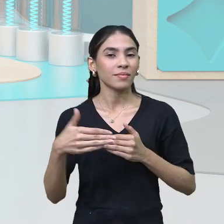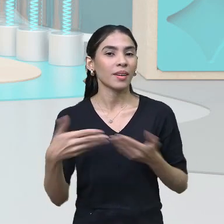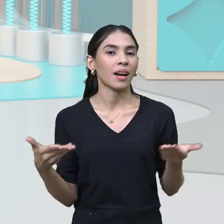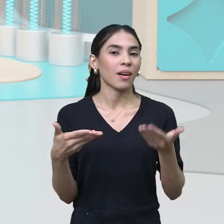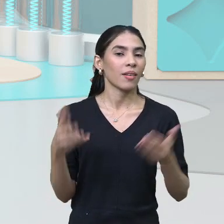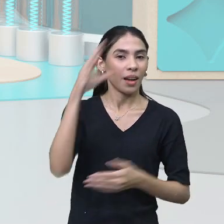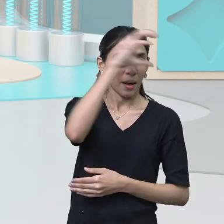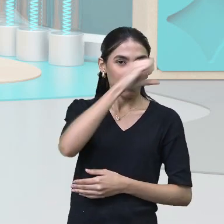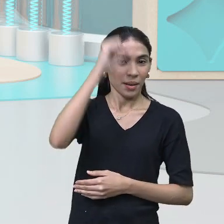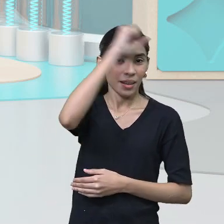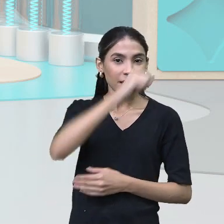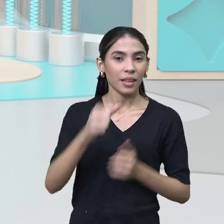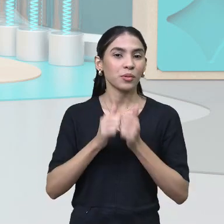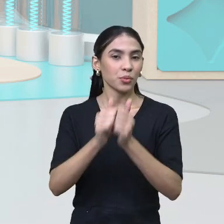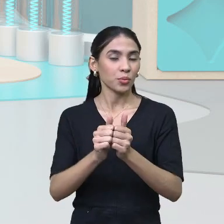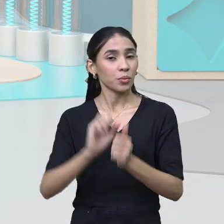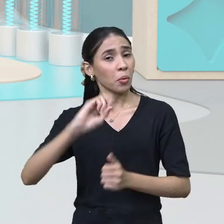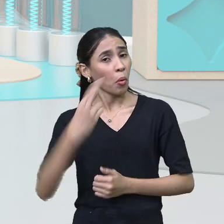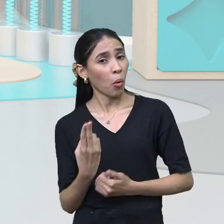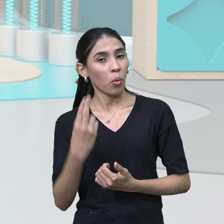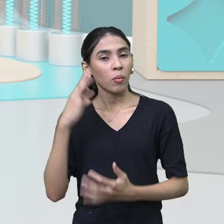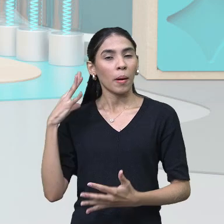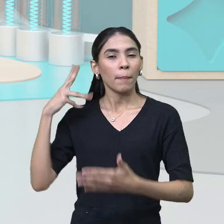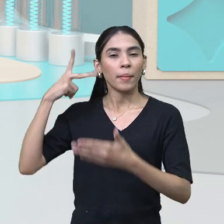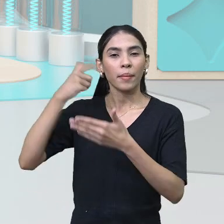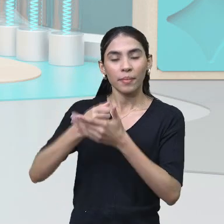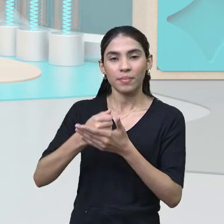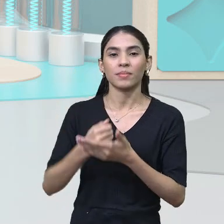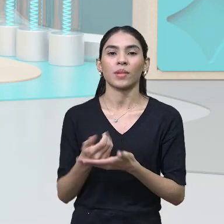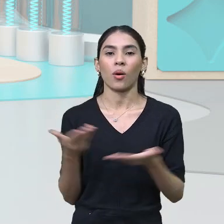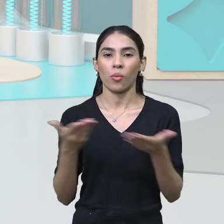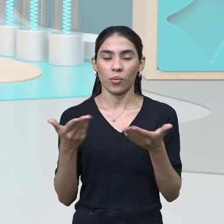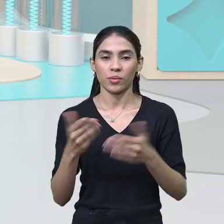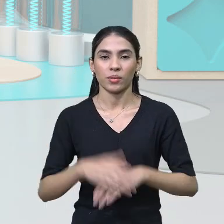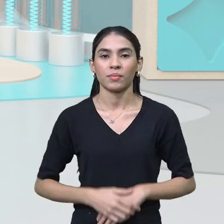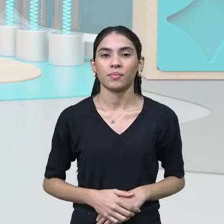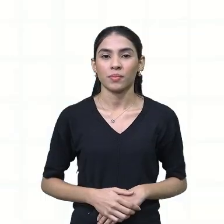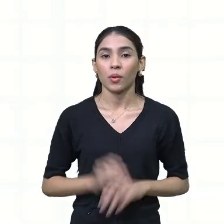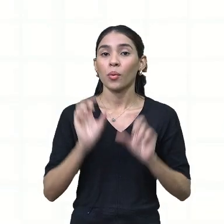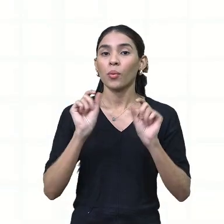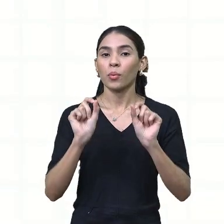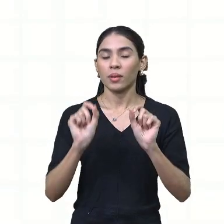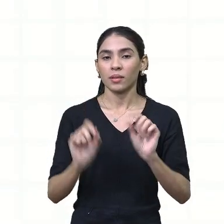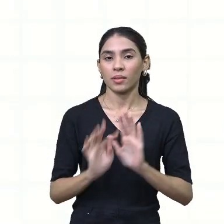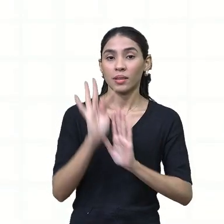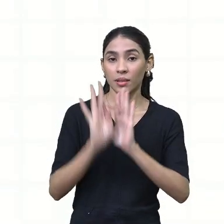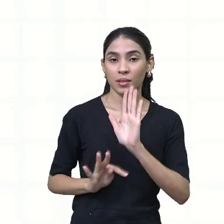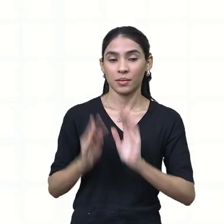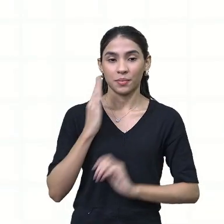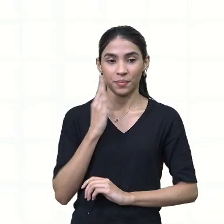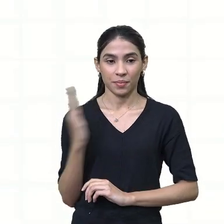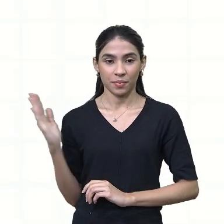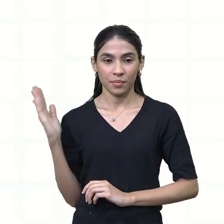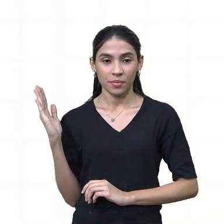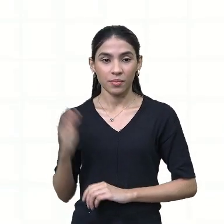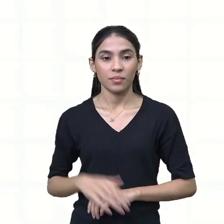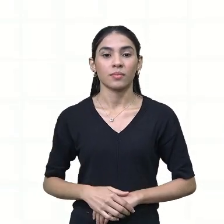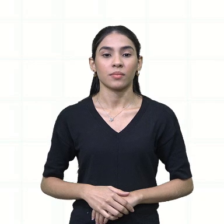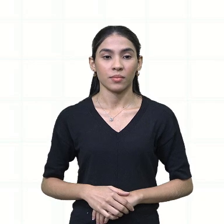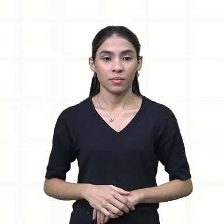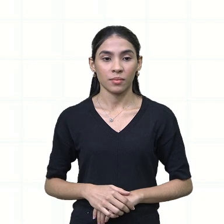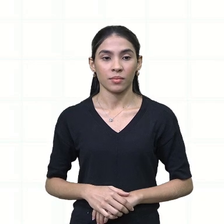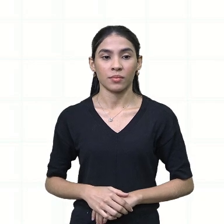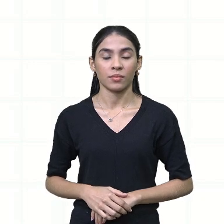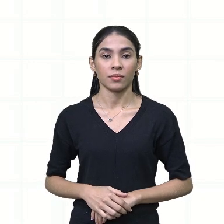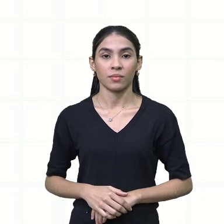aprender juntos ou vamos recapitular juntos o que é o texto. Acompanhe aí na tela. Então, nós